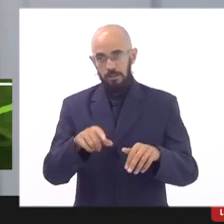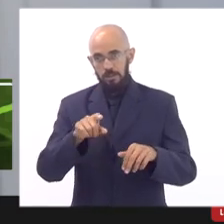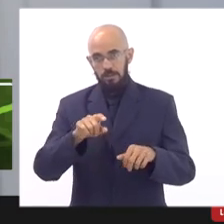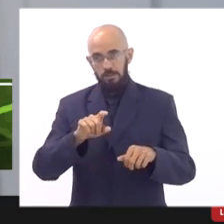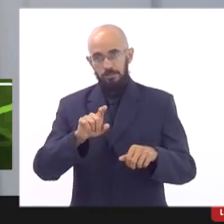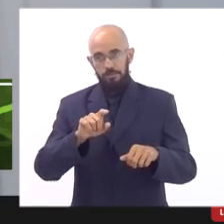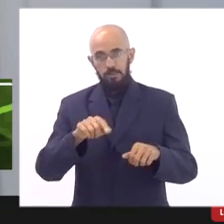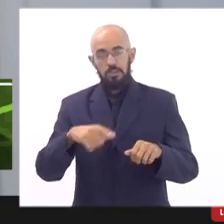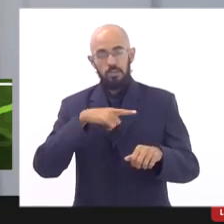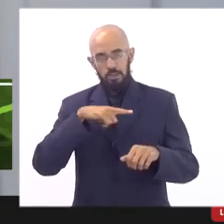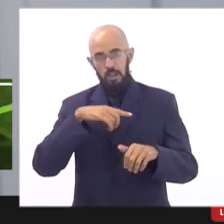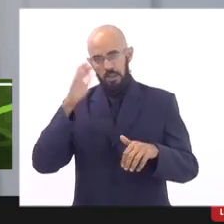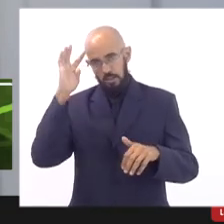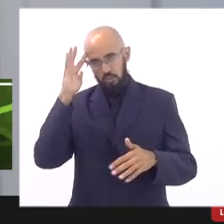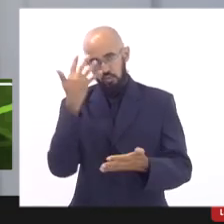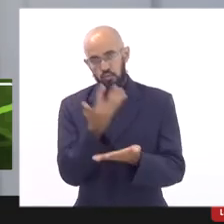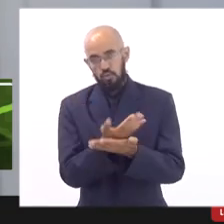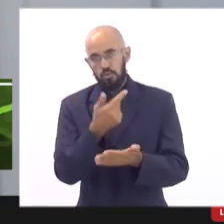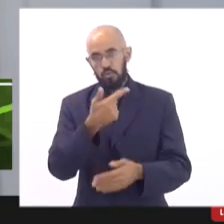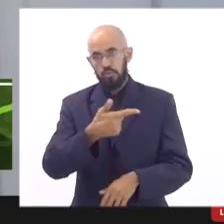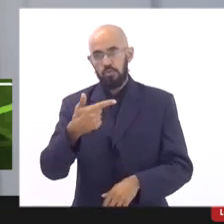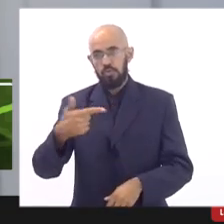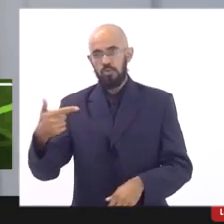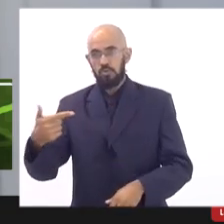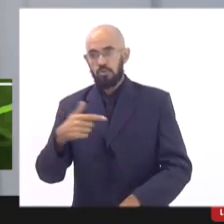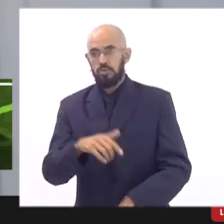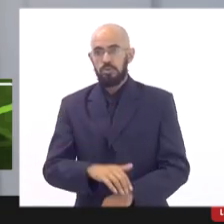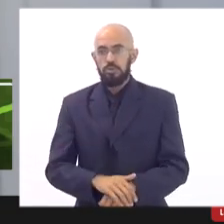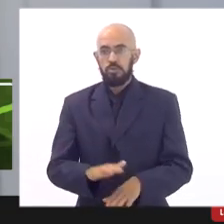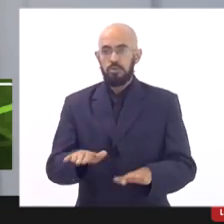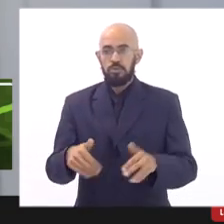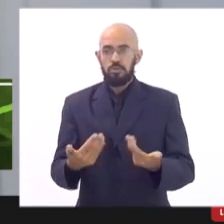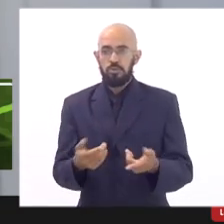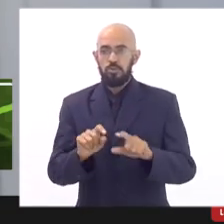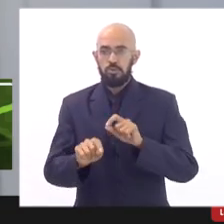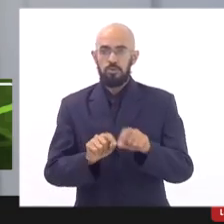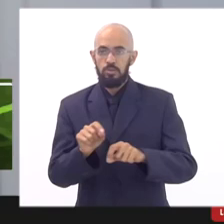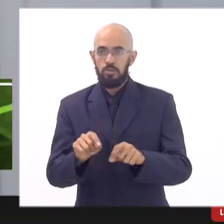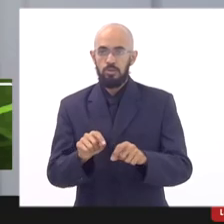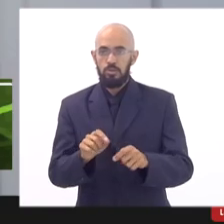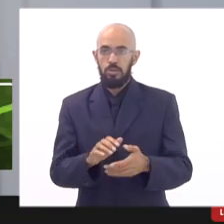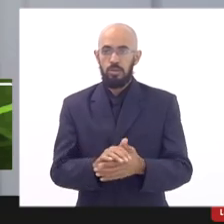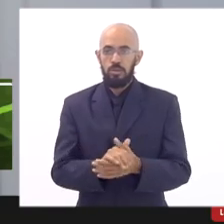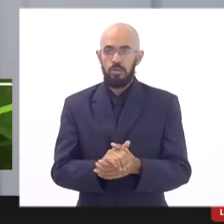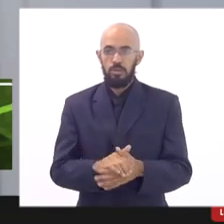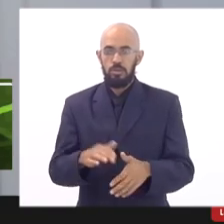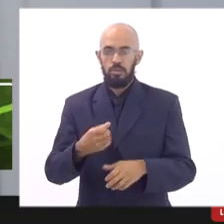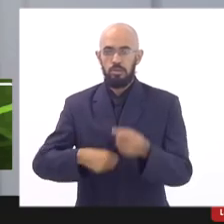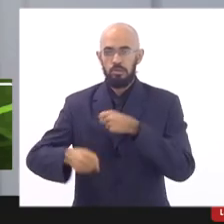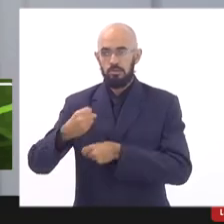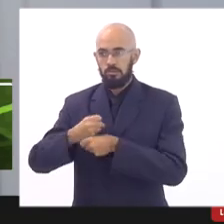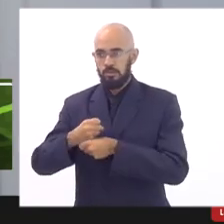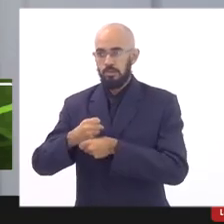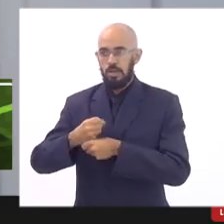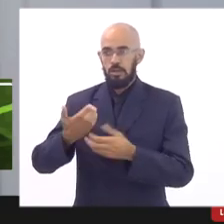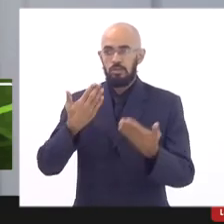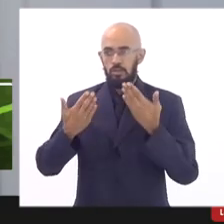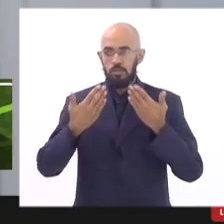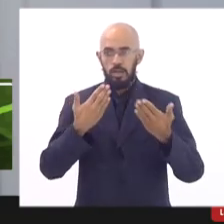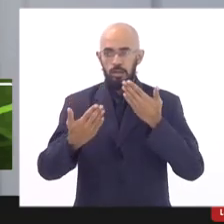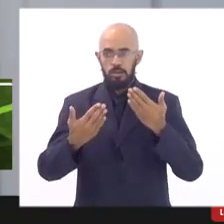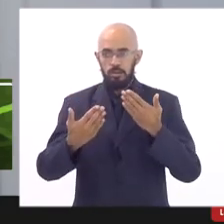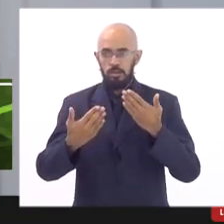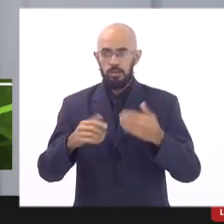que prevê a metodologia do repasse levando em consideração o centro de zona anterior modalidade de ensino